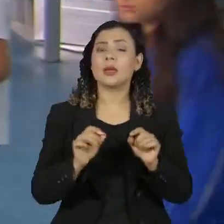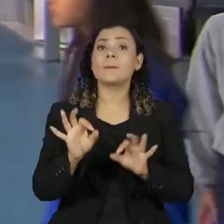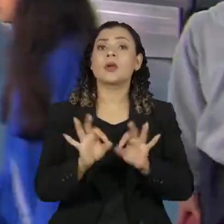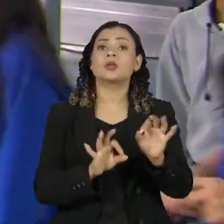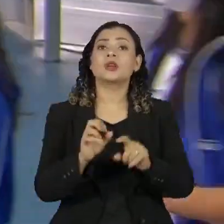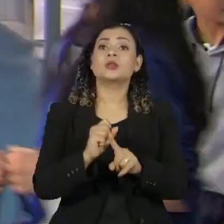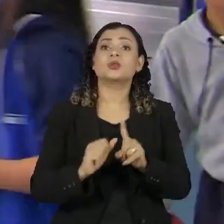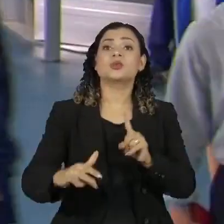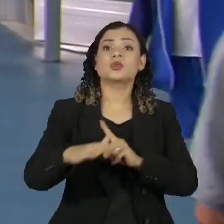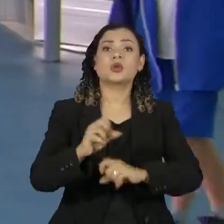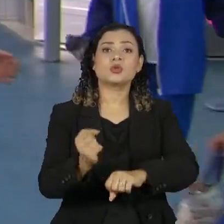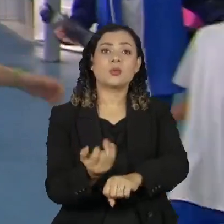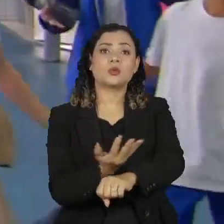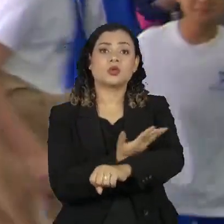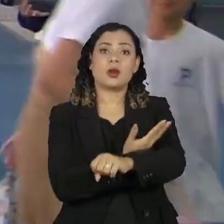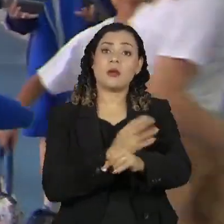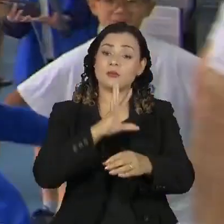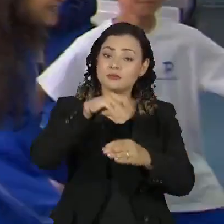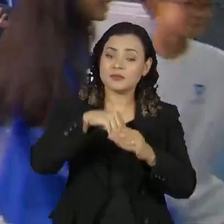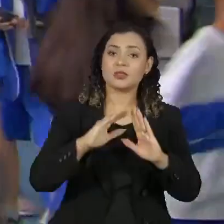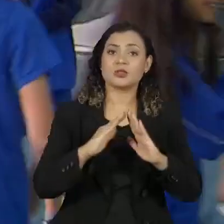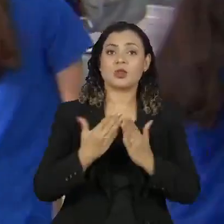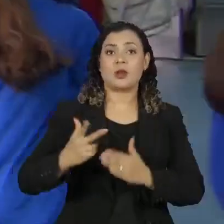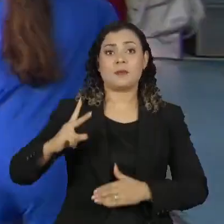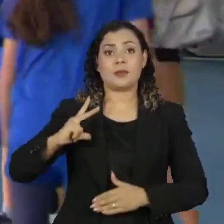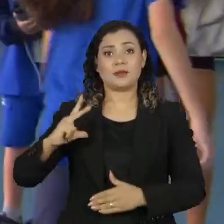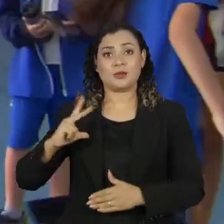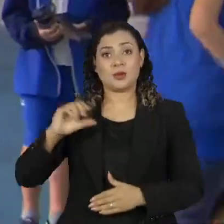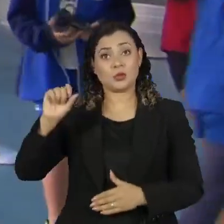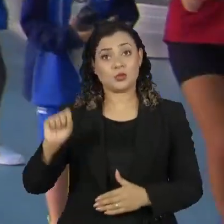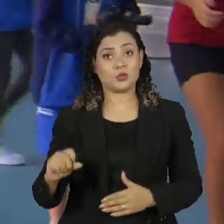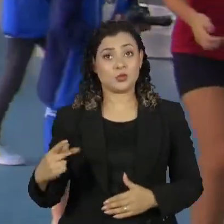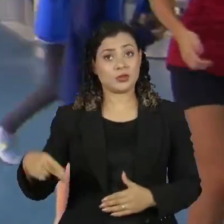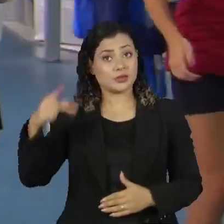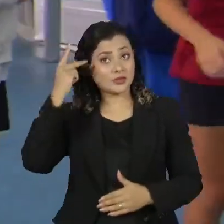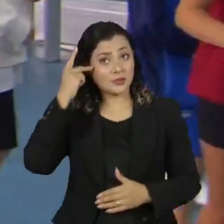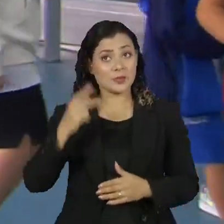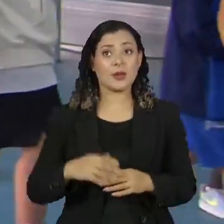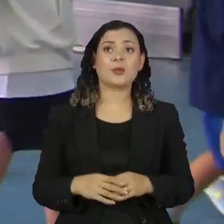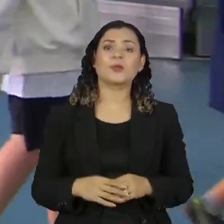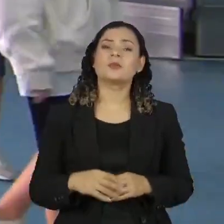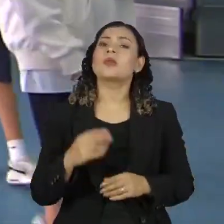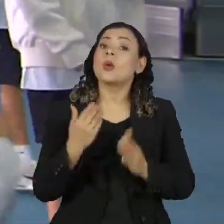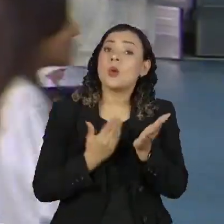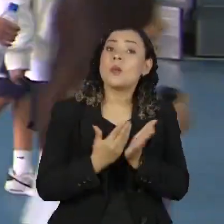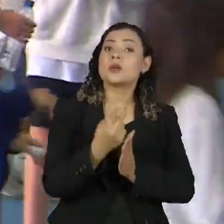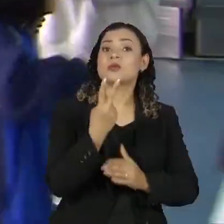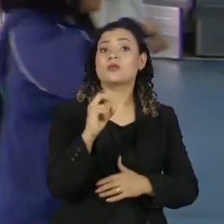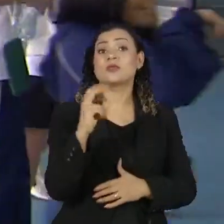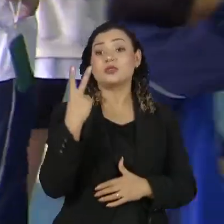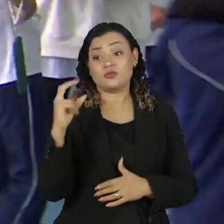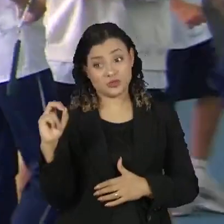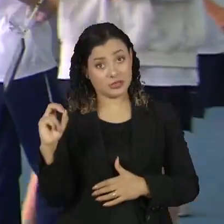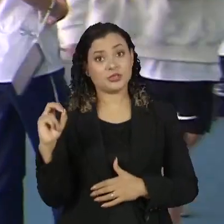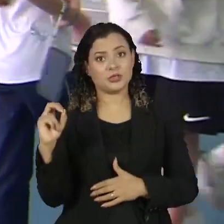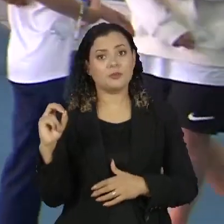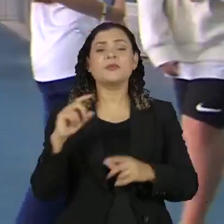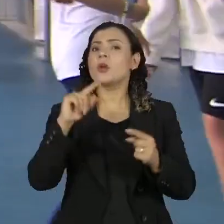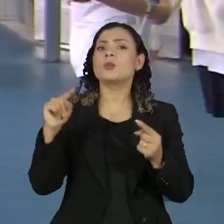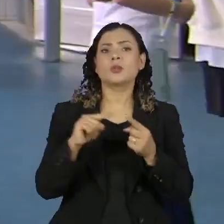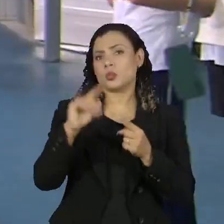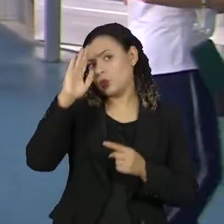socioemocional desenvolvido nesta escola particular da Zona Sul de São Paulo desde 2020. Um dos